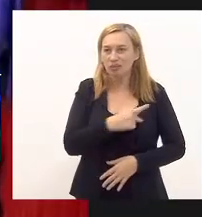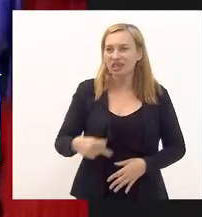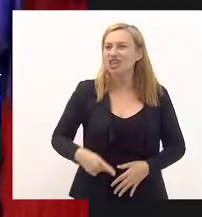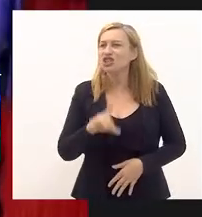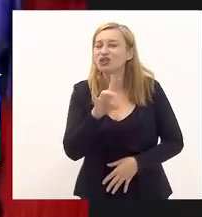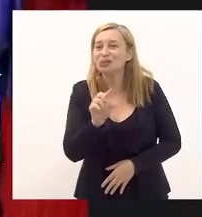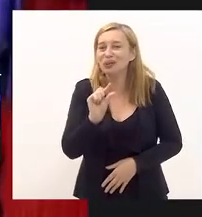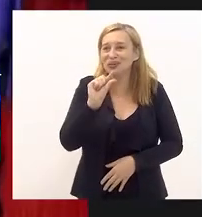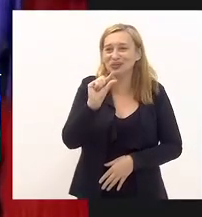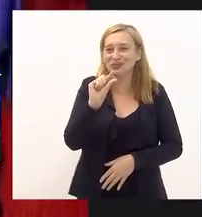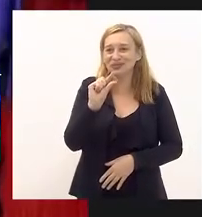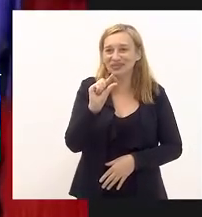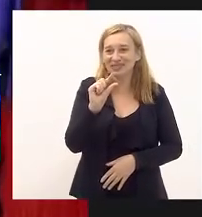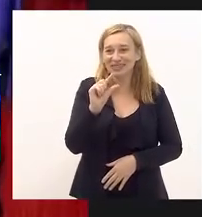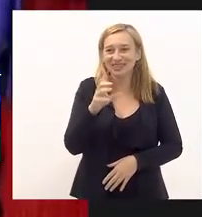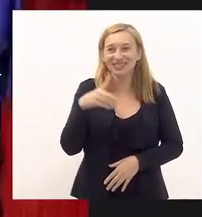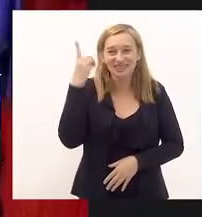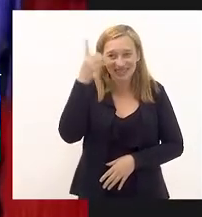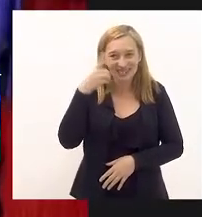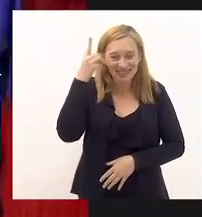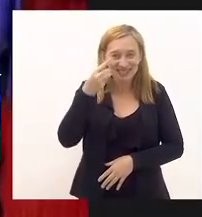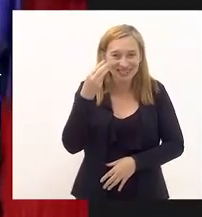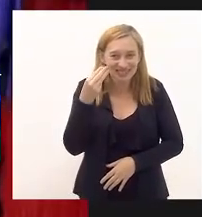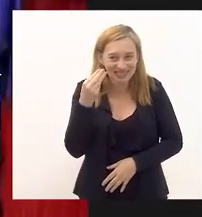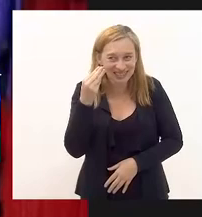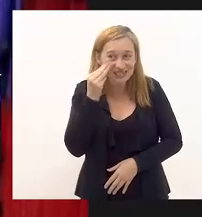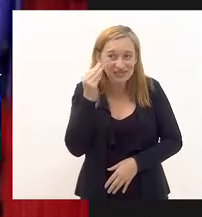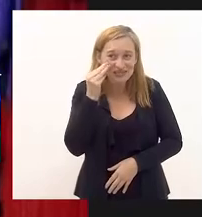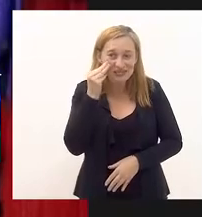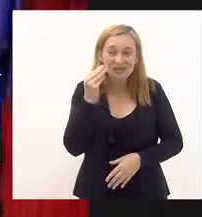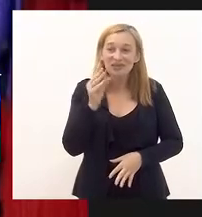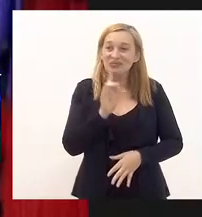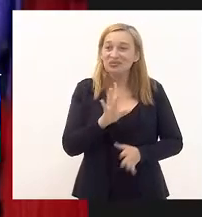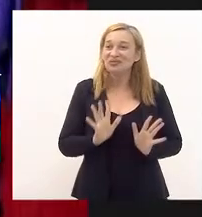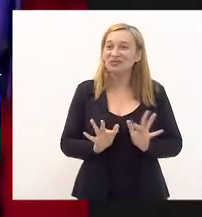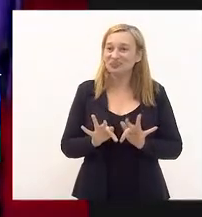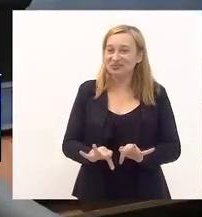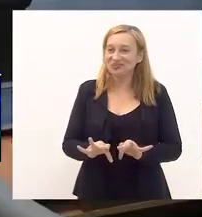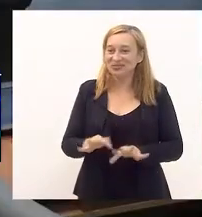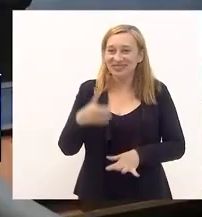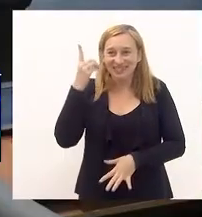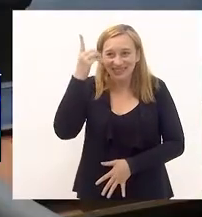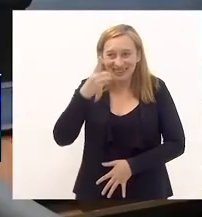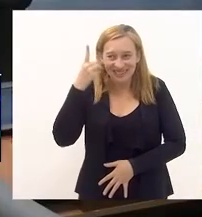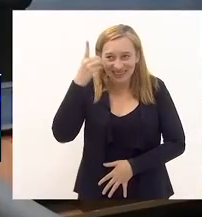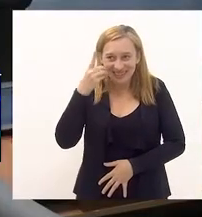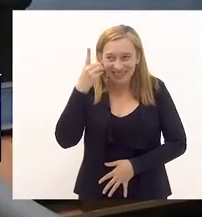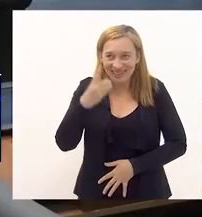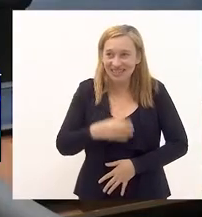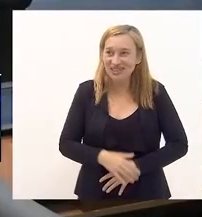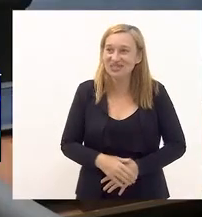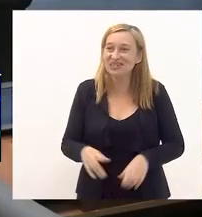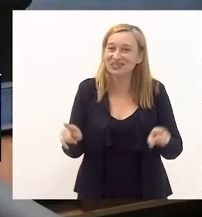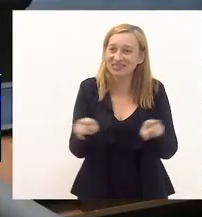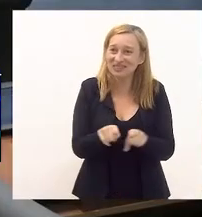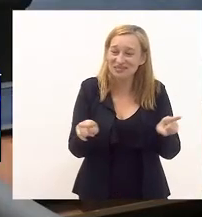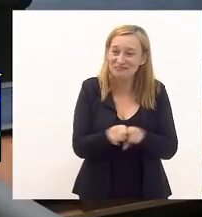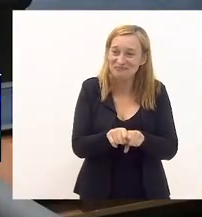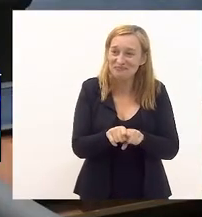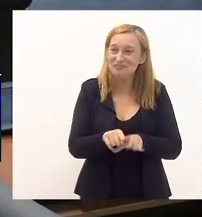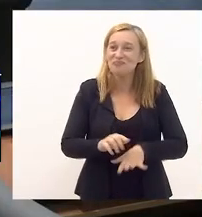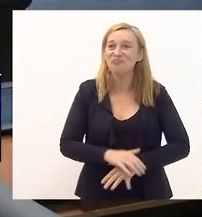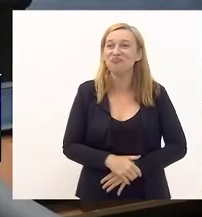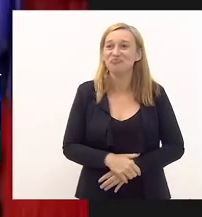mais um pouquinho deputada Mônica Francisco mais um minutinho eu termino para concluir deputada ela também disse também